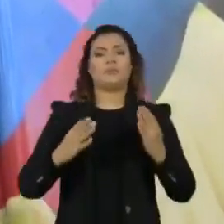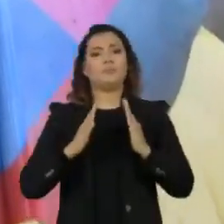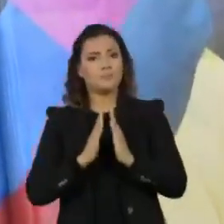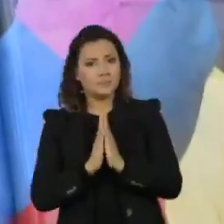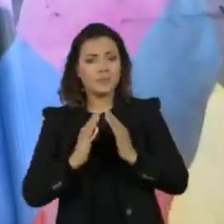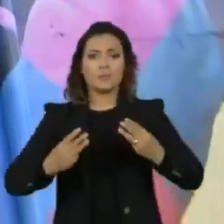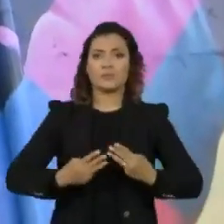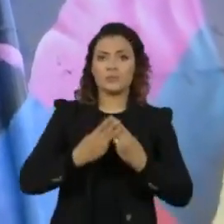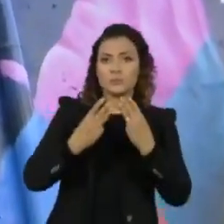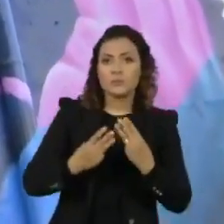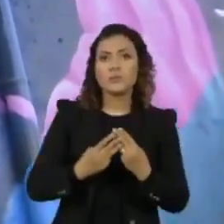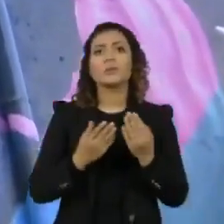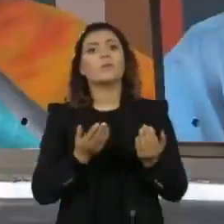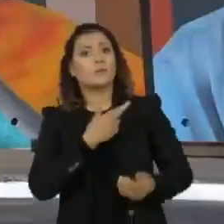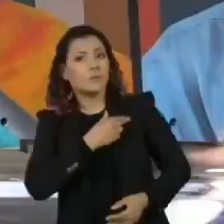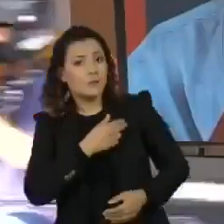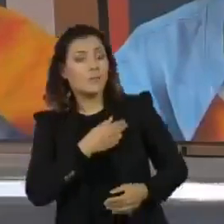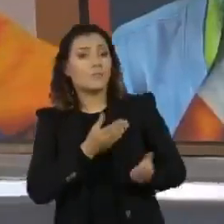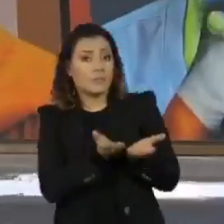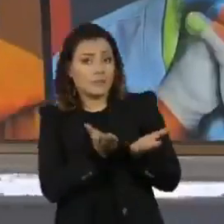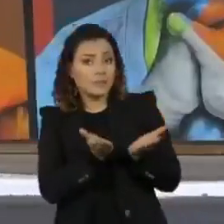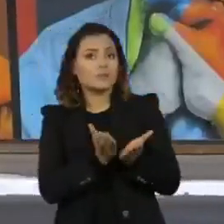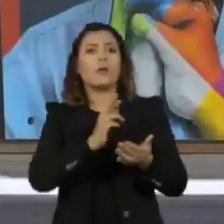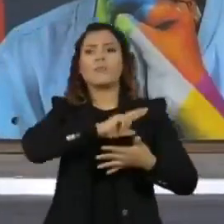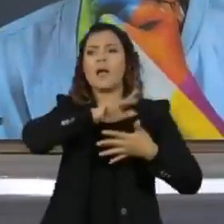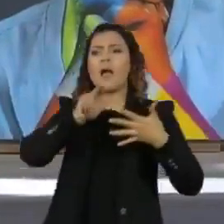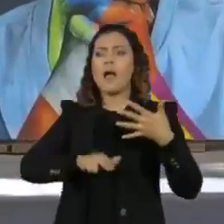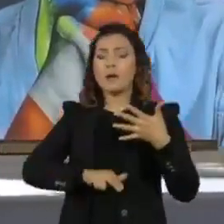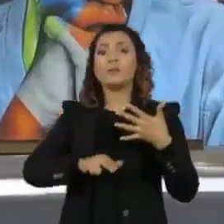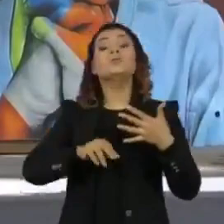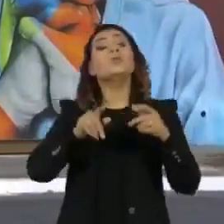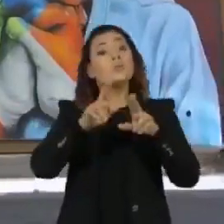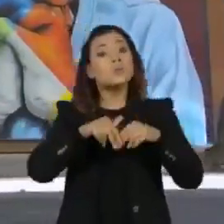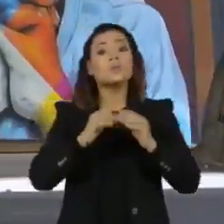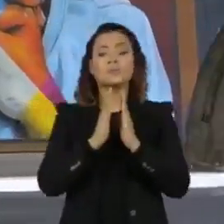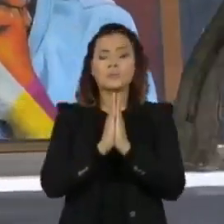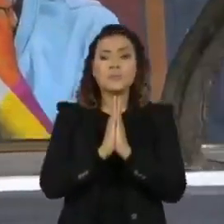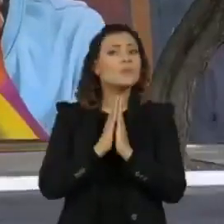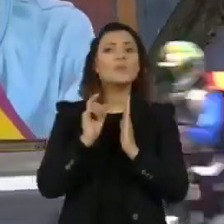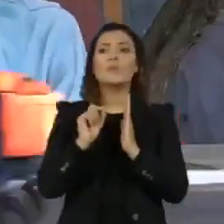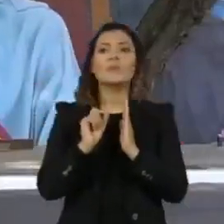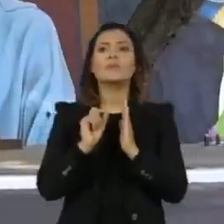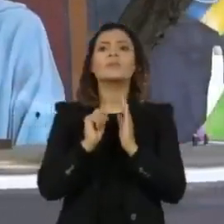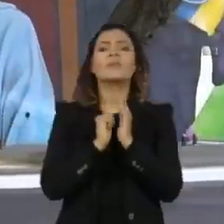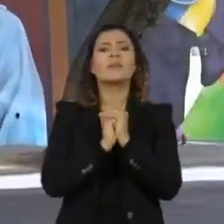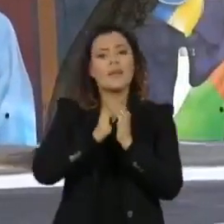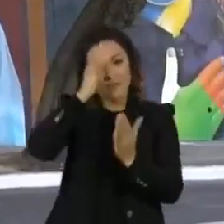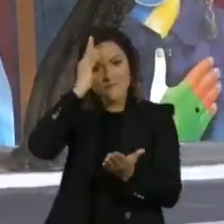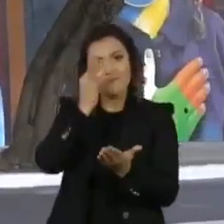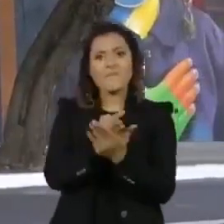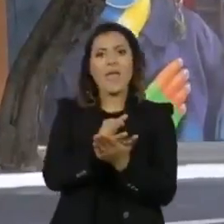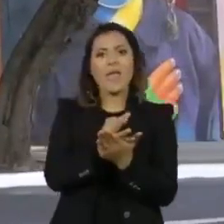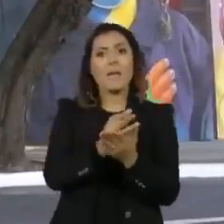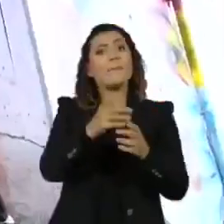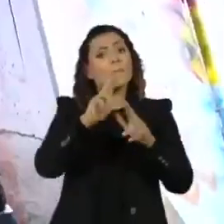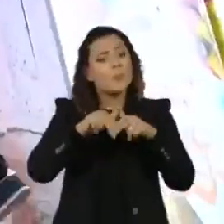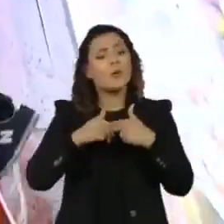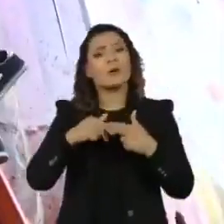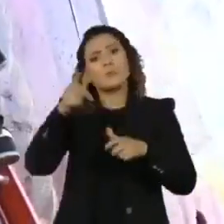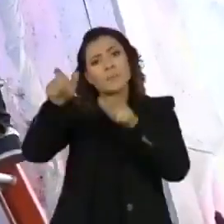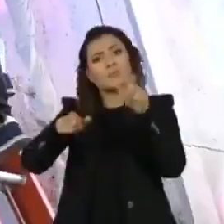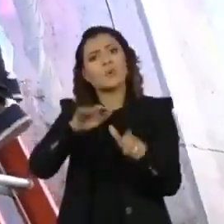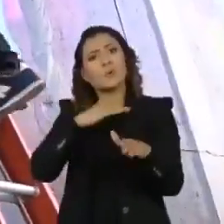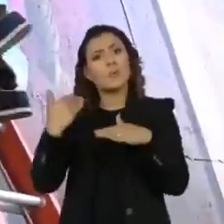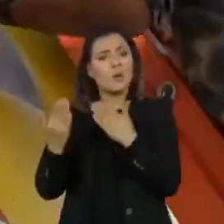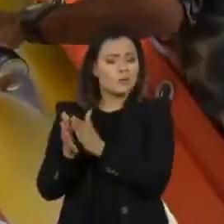cristianismo, judaísmo e hinduísmo. Coexistência, memorial da fé por todas as vítimas da Covid-19. Esse é o